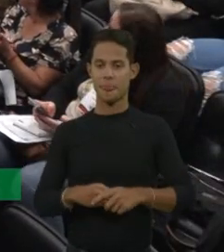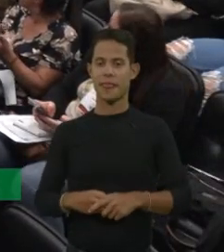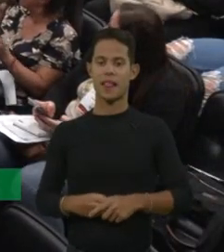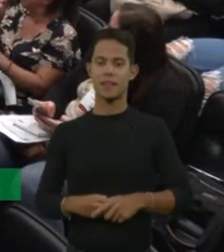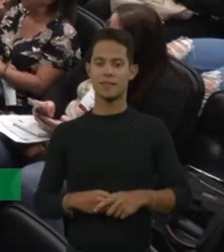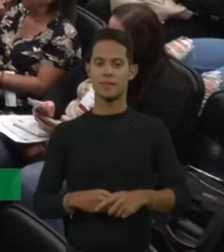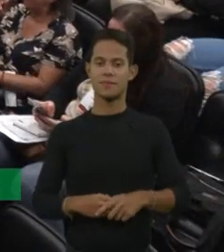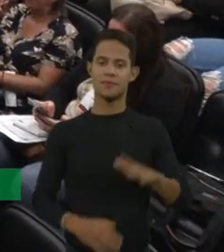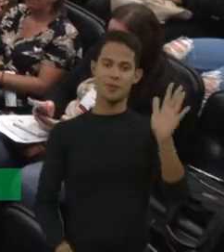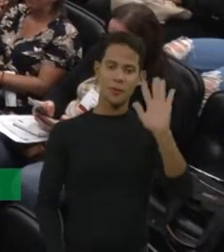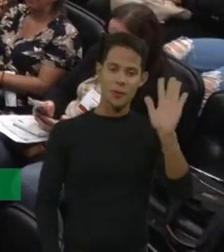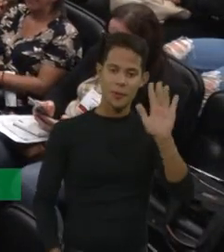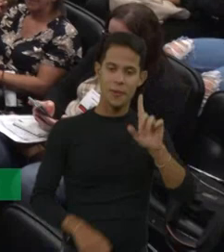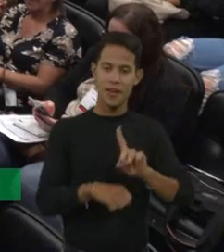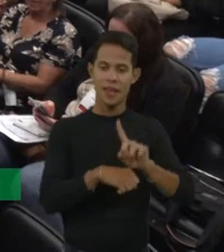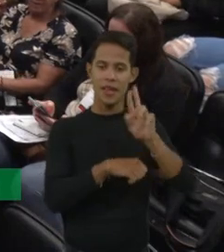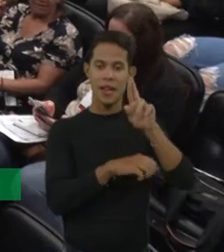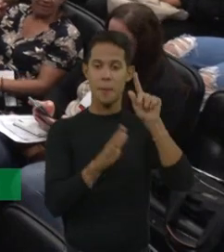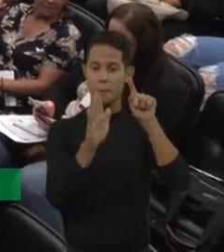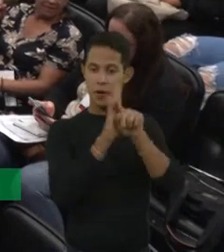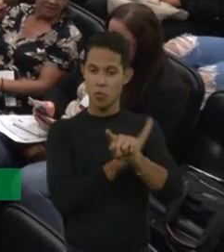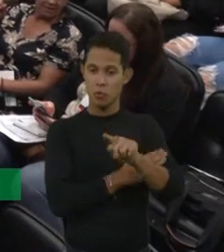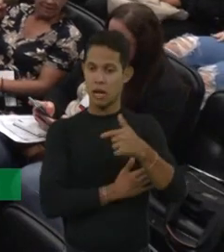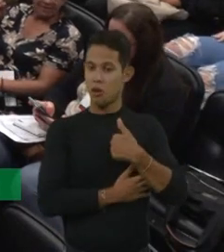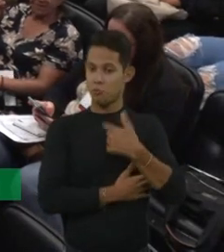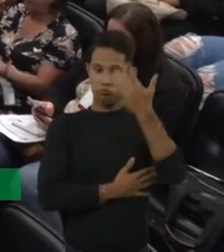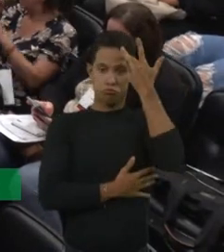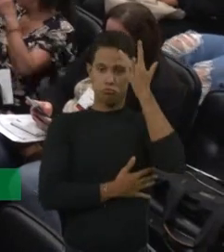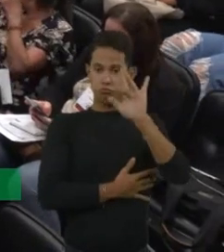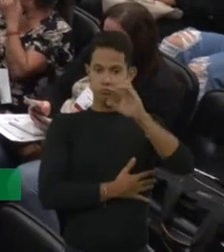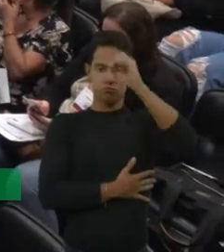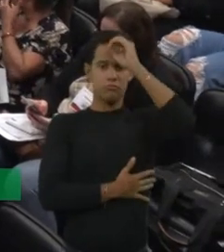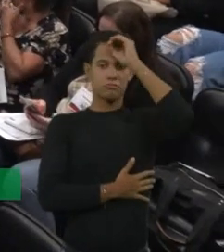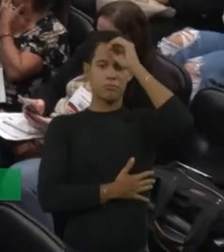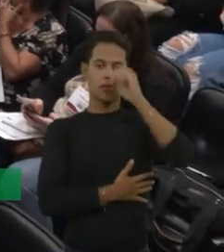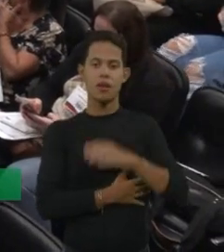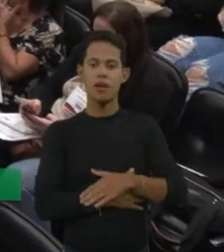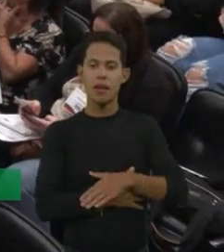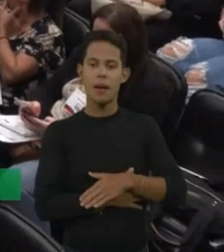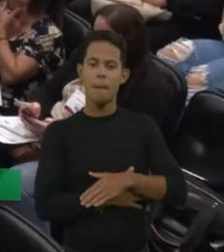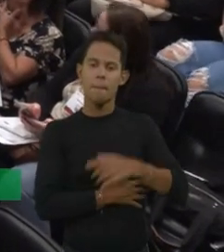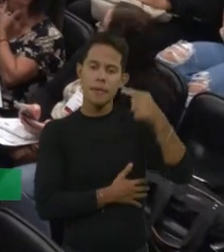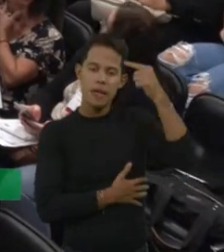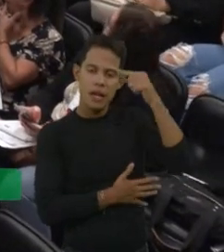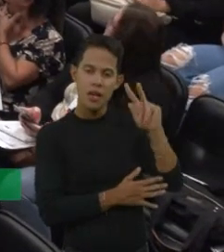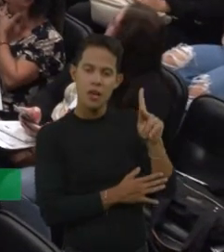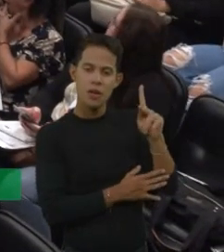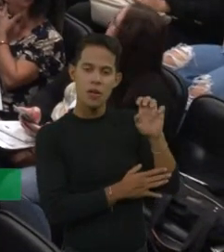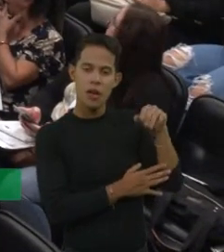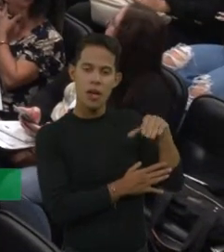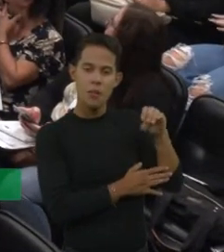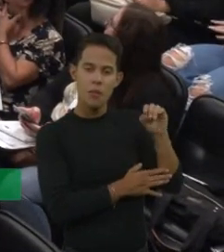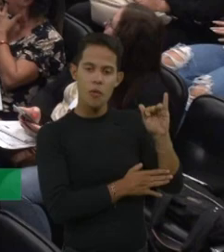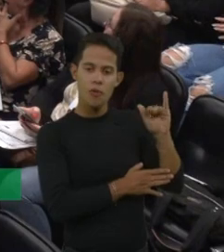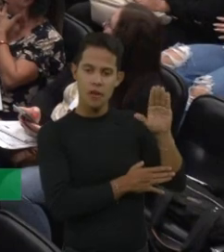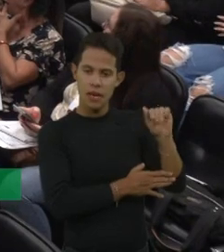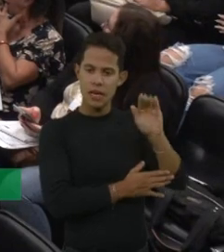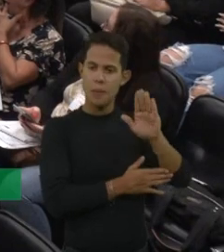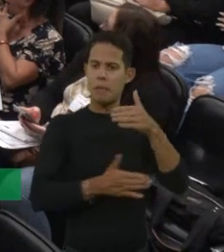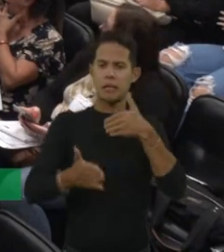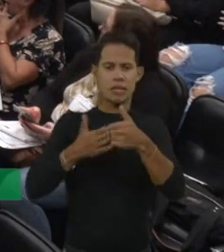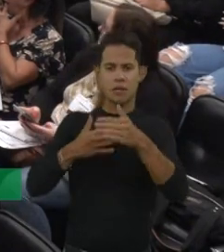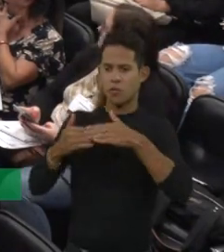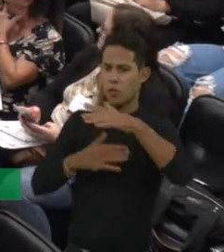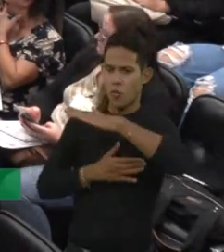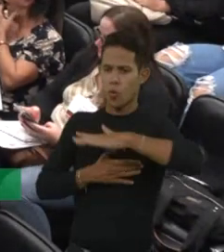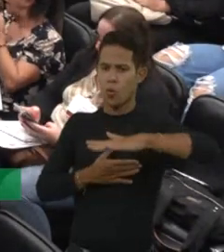Oi, doutora. Pergunta de leigo. Não só pensando na hemofilia, mas toda e qualquer doença rara. Como é que